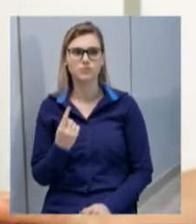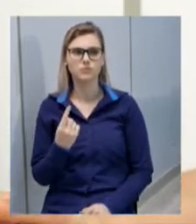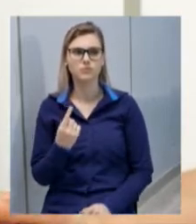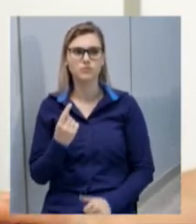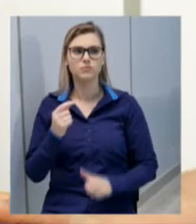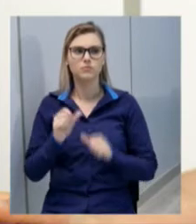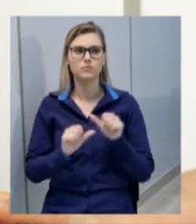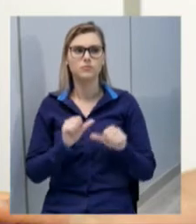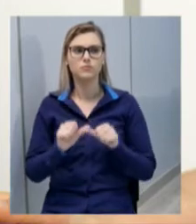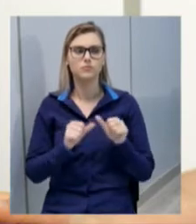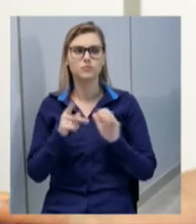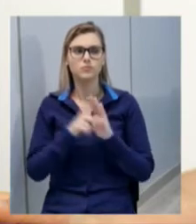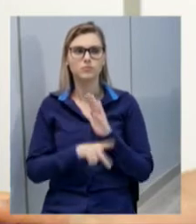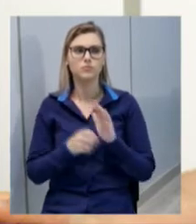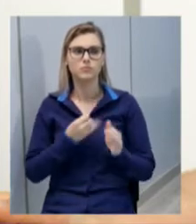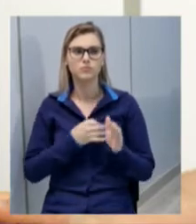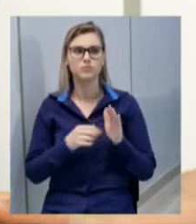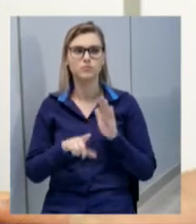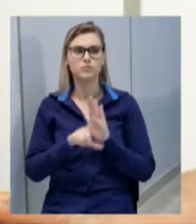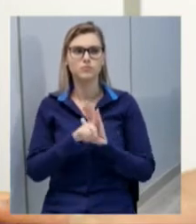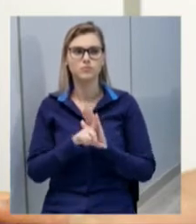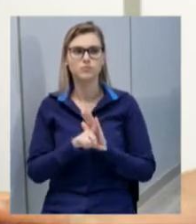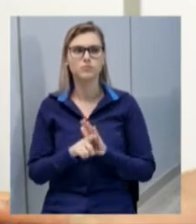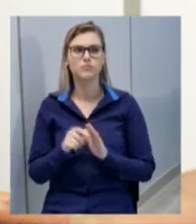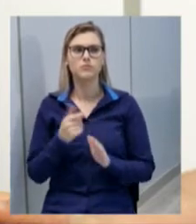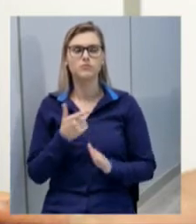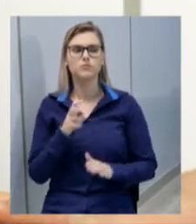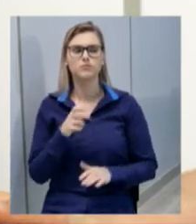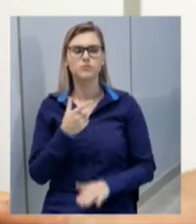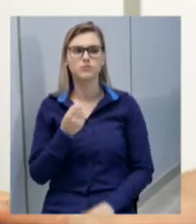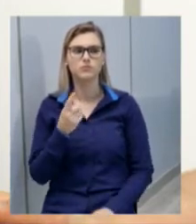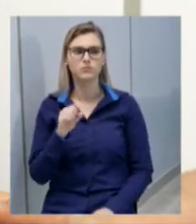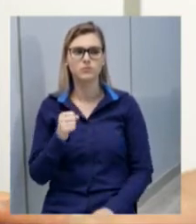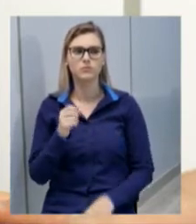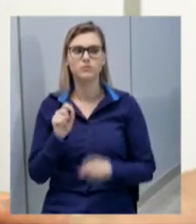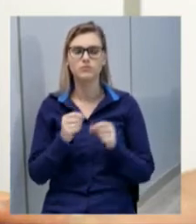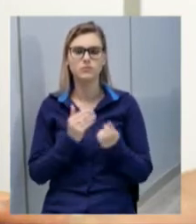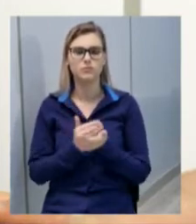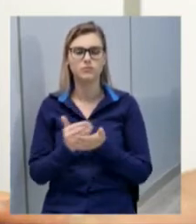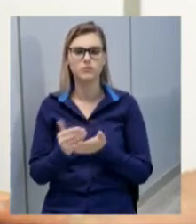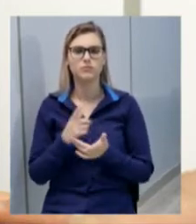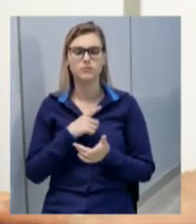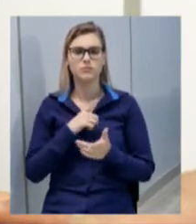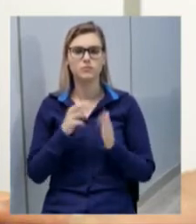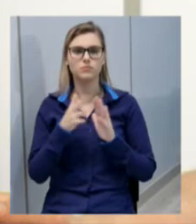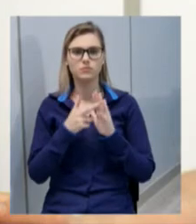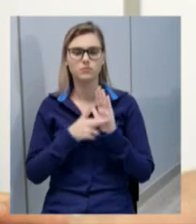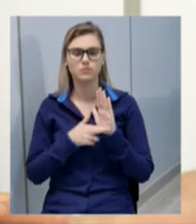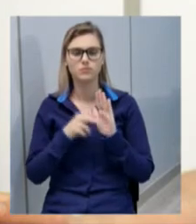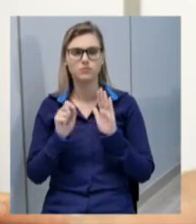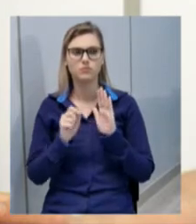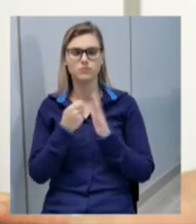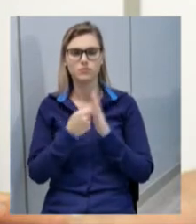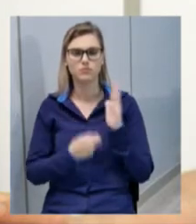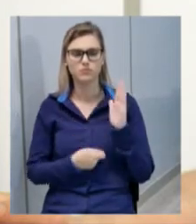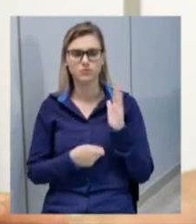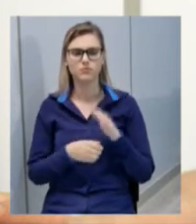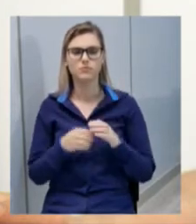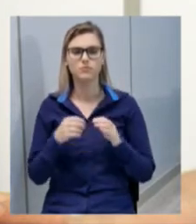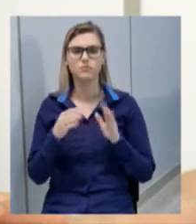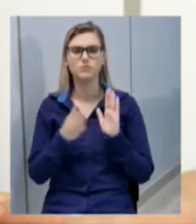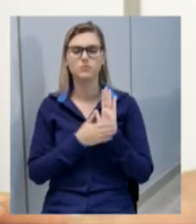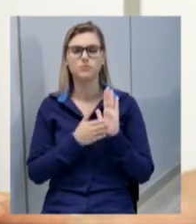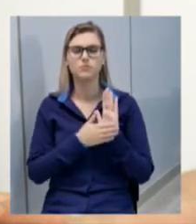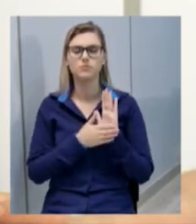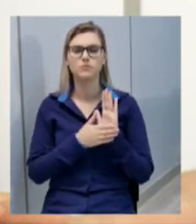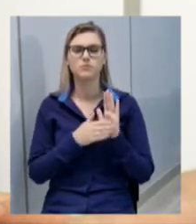a emenda do projeto de lei número 25 de 2018 que passa a viger com a seguinte redação cria o programa parada